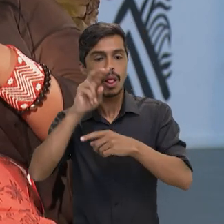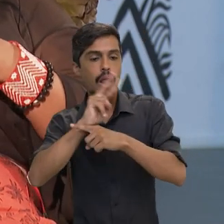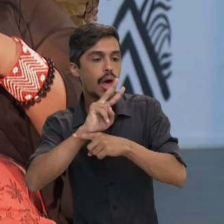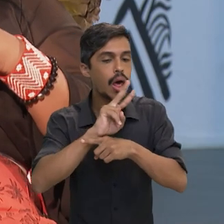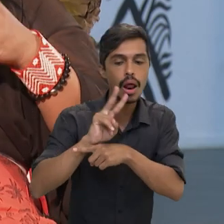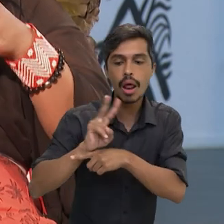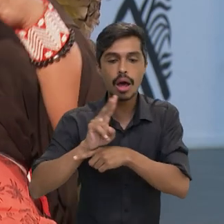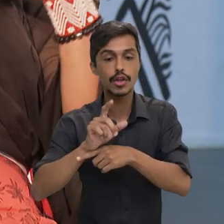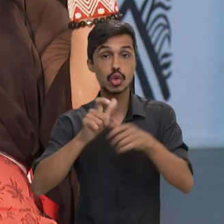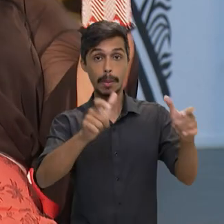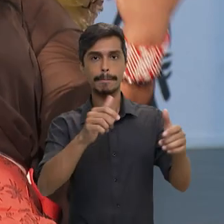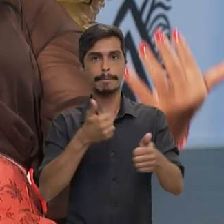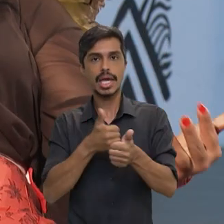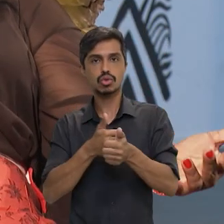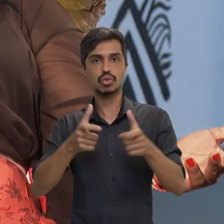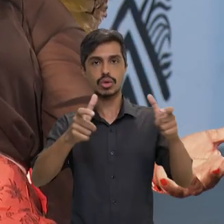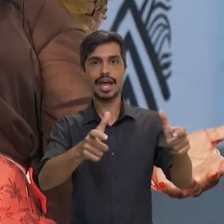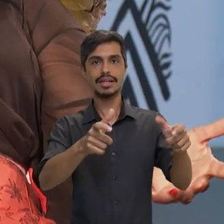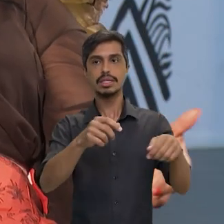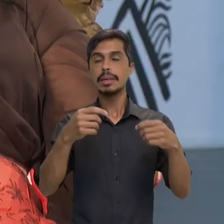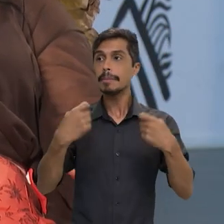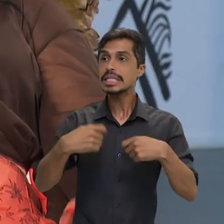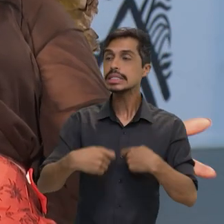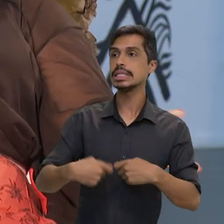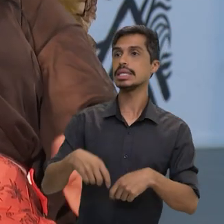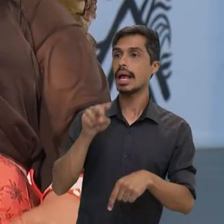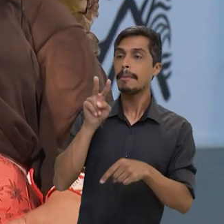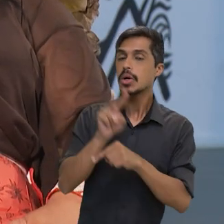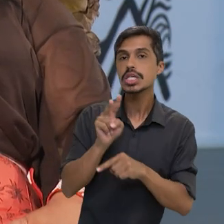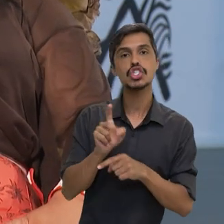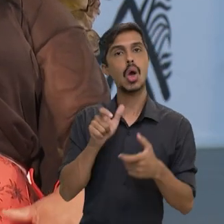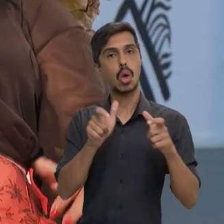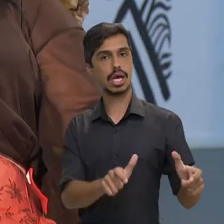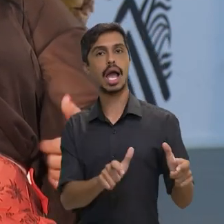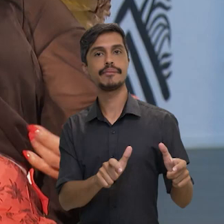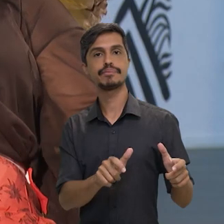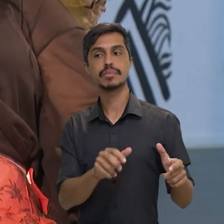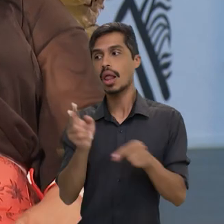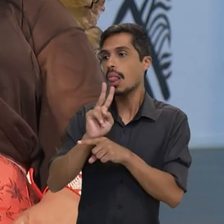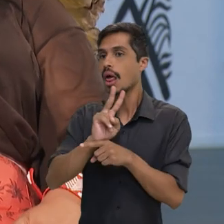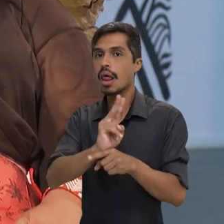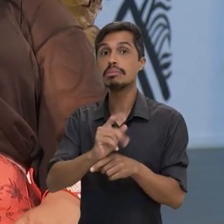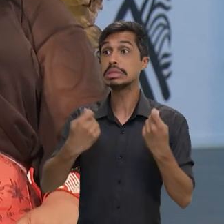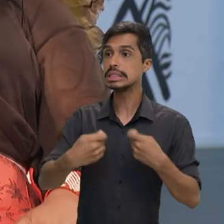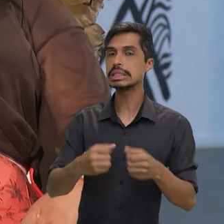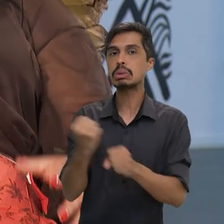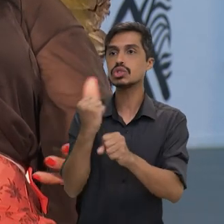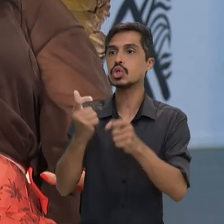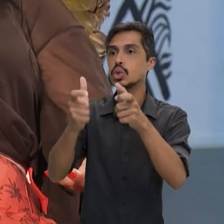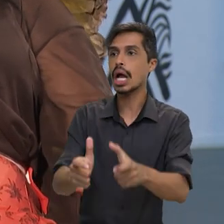fiscalização ali no entorno da área, né? Para evitar que os invasores voltem.